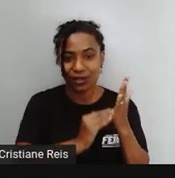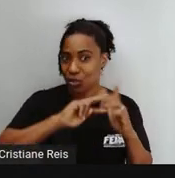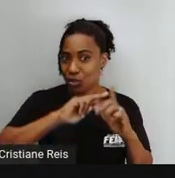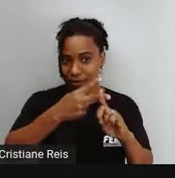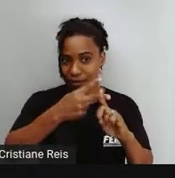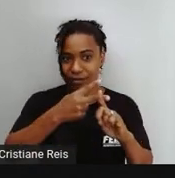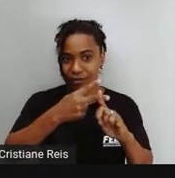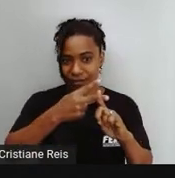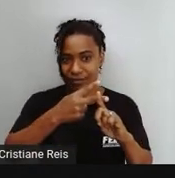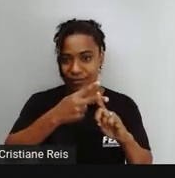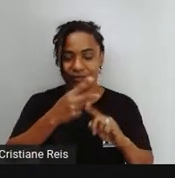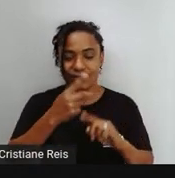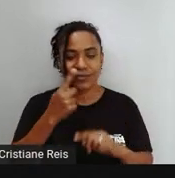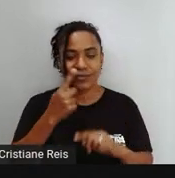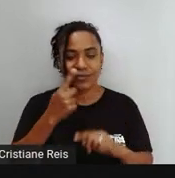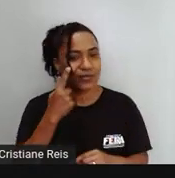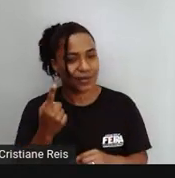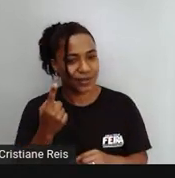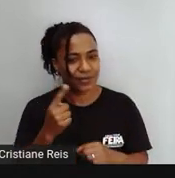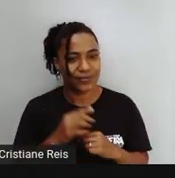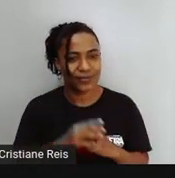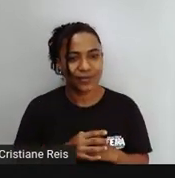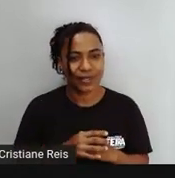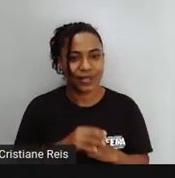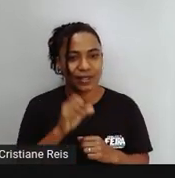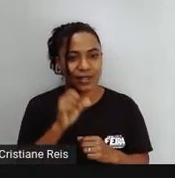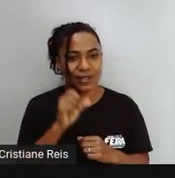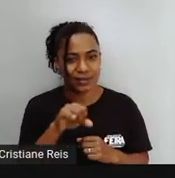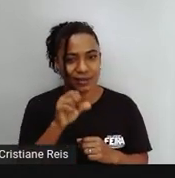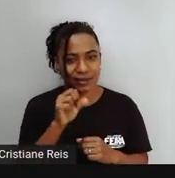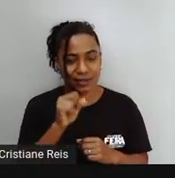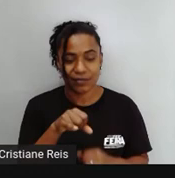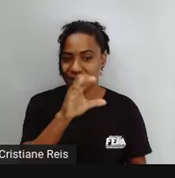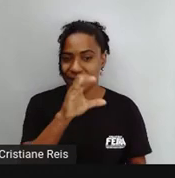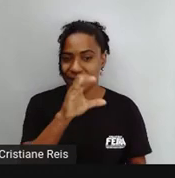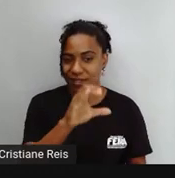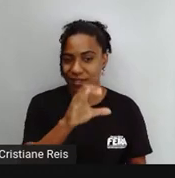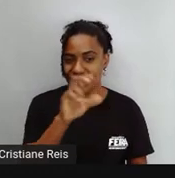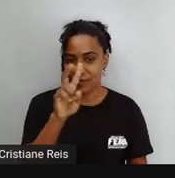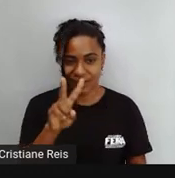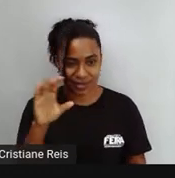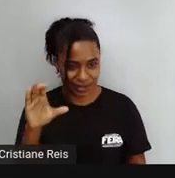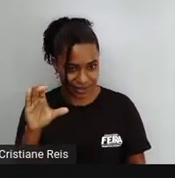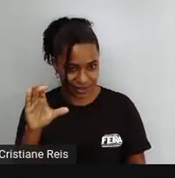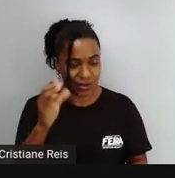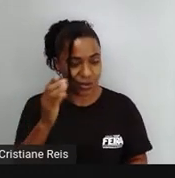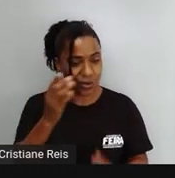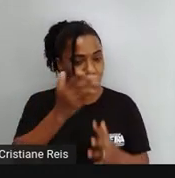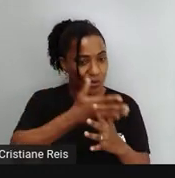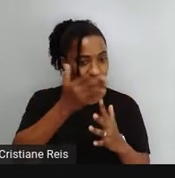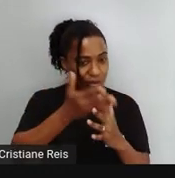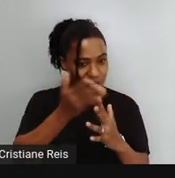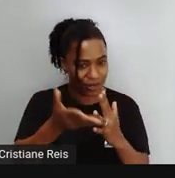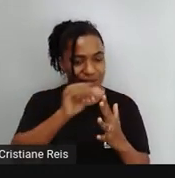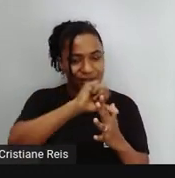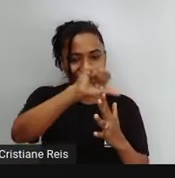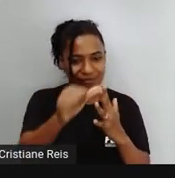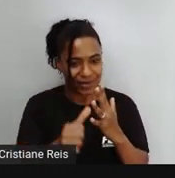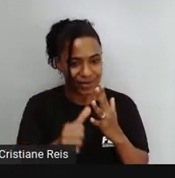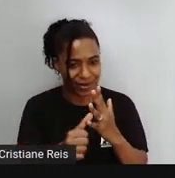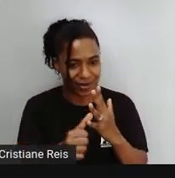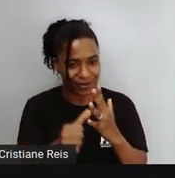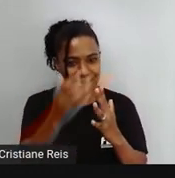Quando o verbo terminar Em CVC Ou seja Consoante